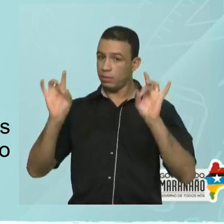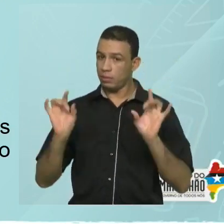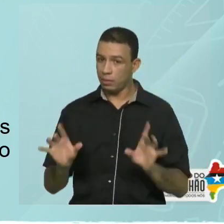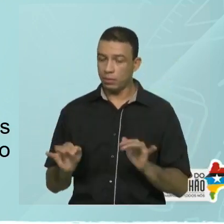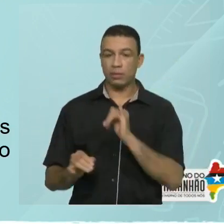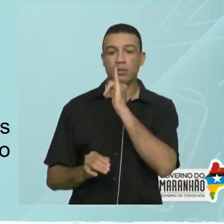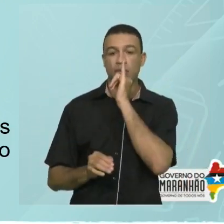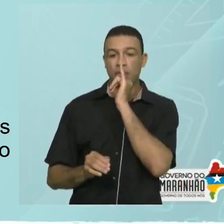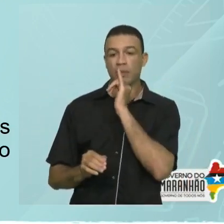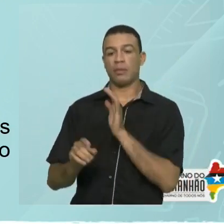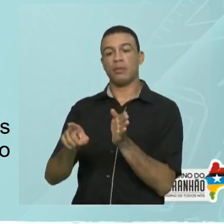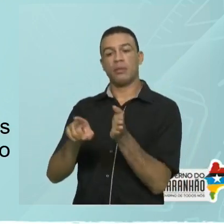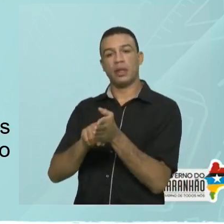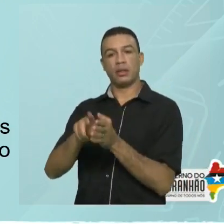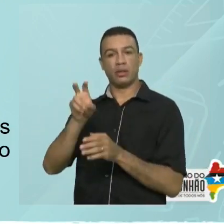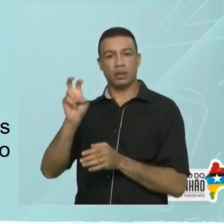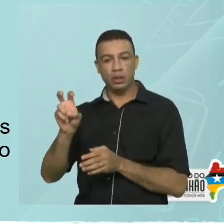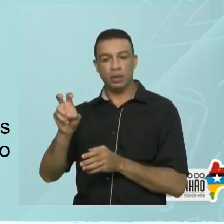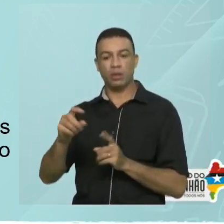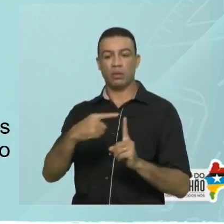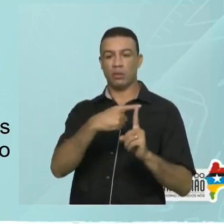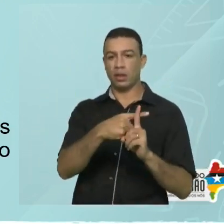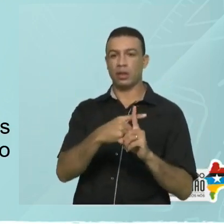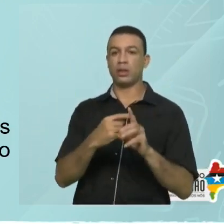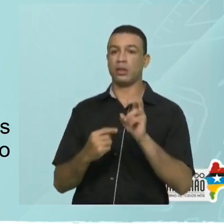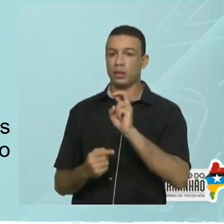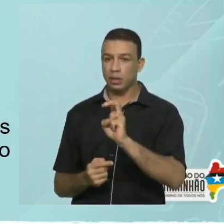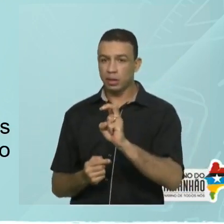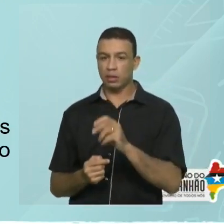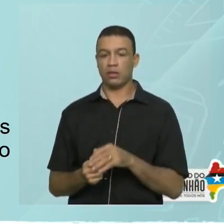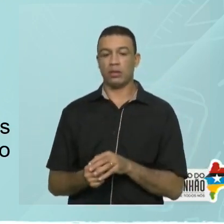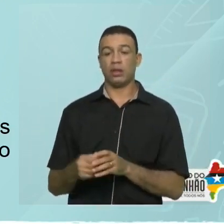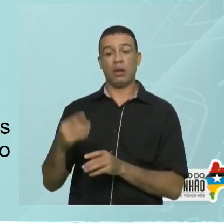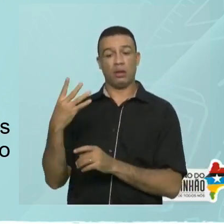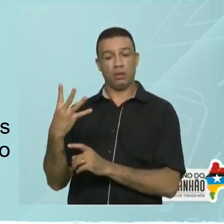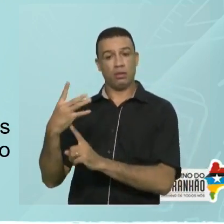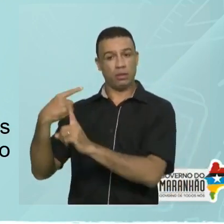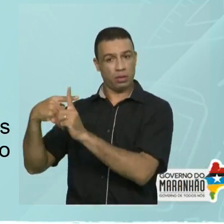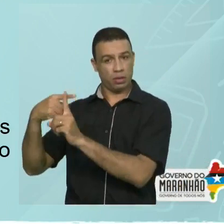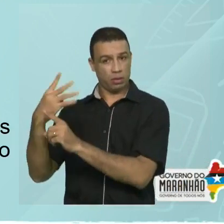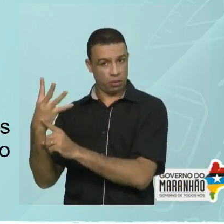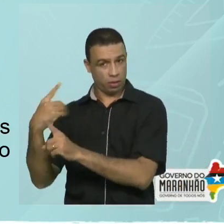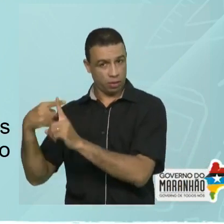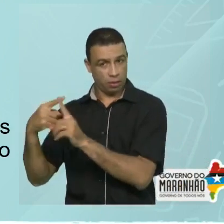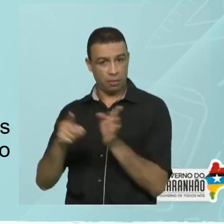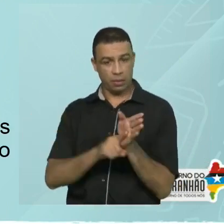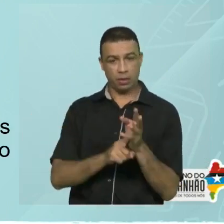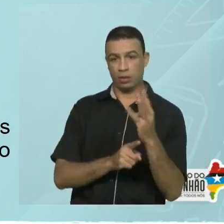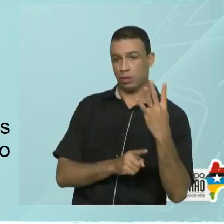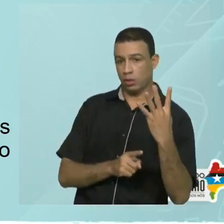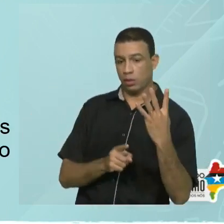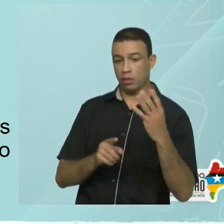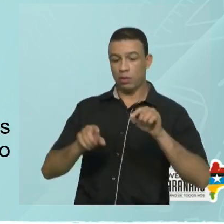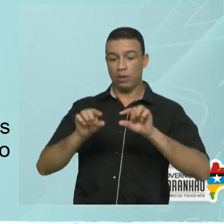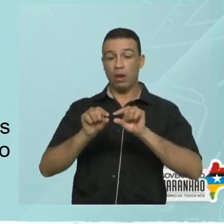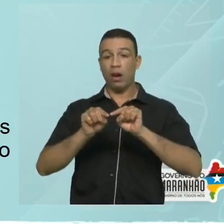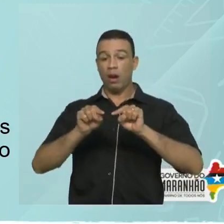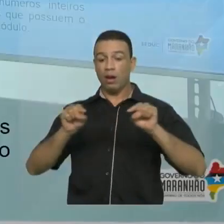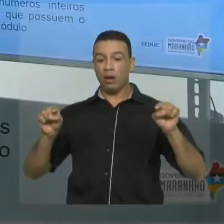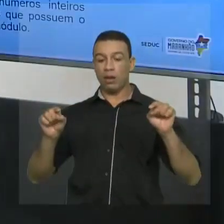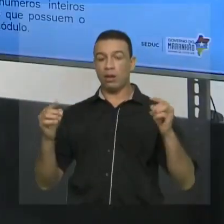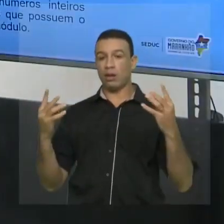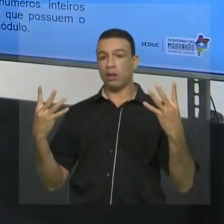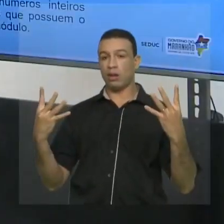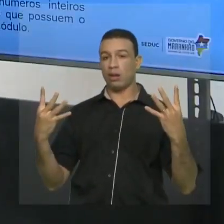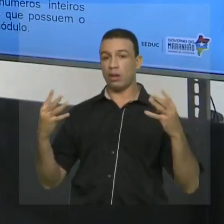menos cinco e mais cinco. Menos quatro e mais quatro. Observa que eles estão de lados opostos. Pensa